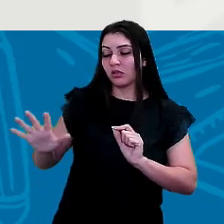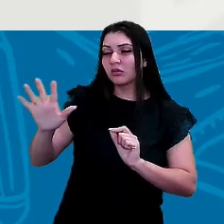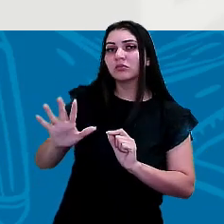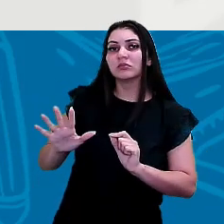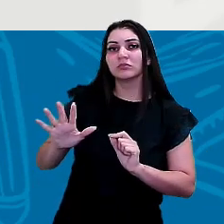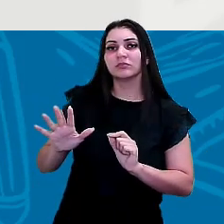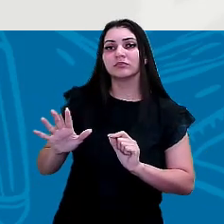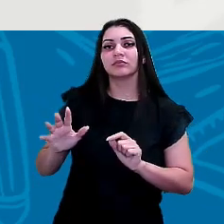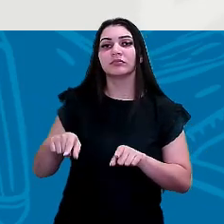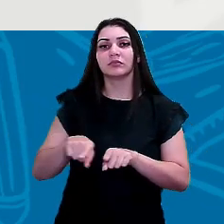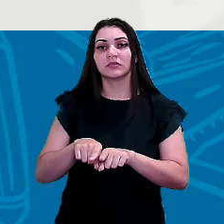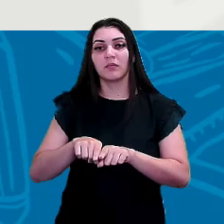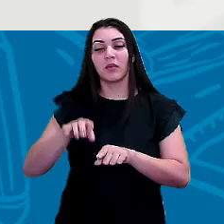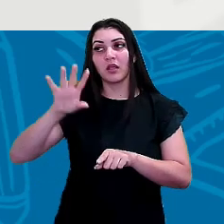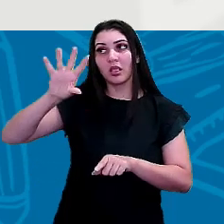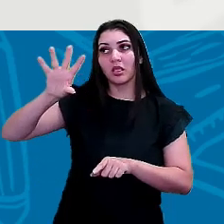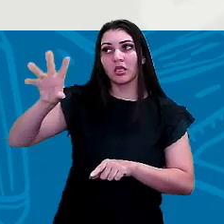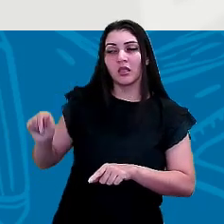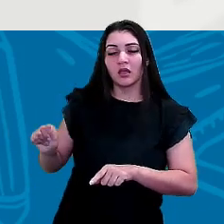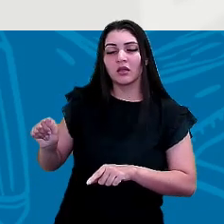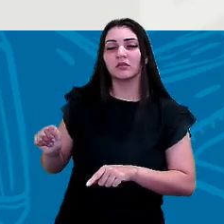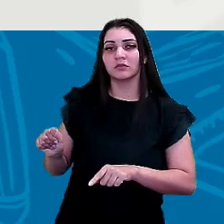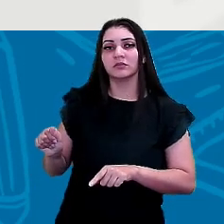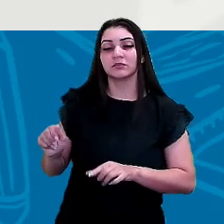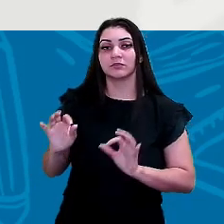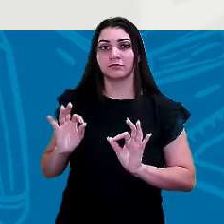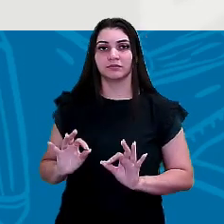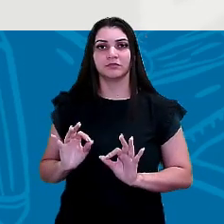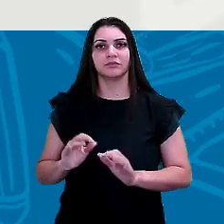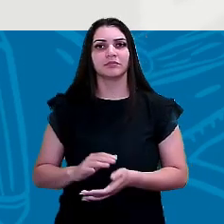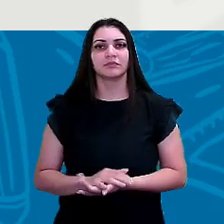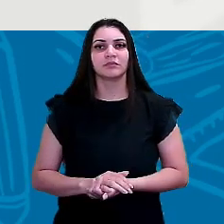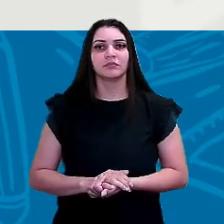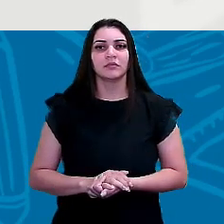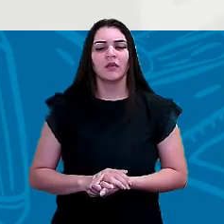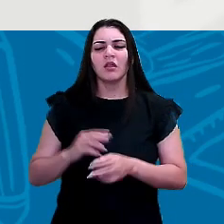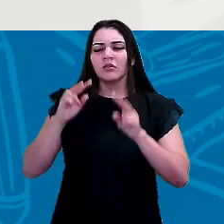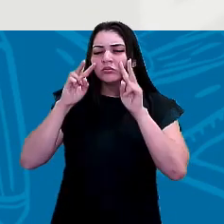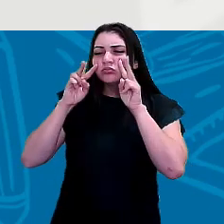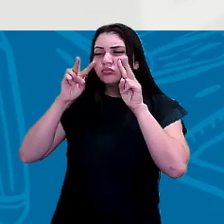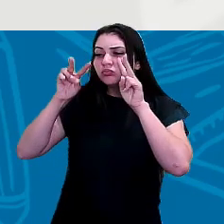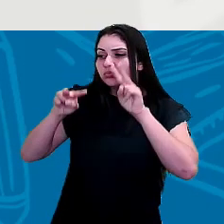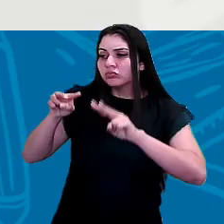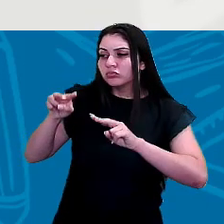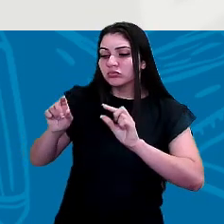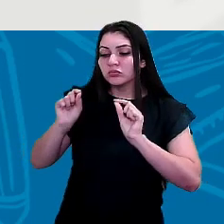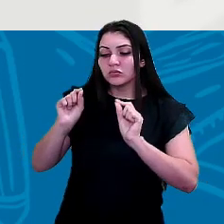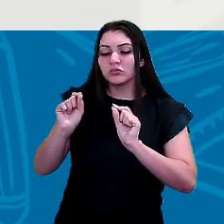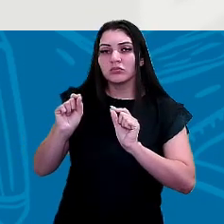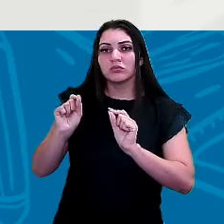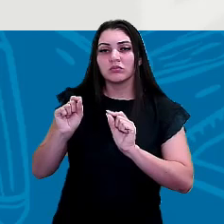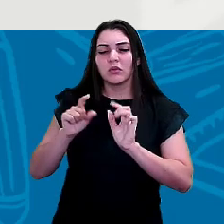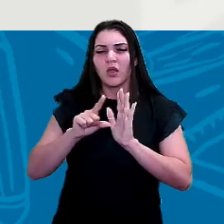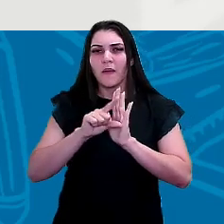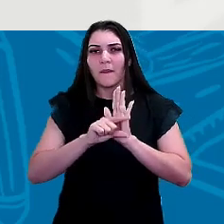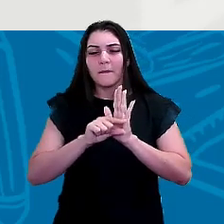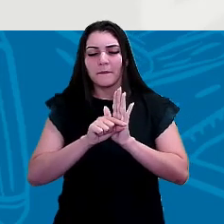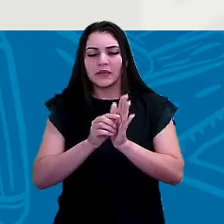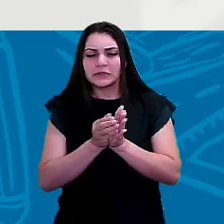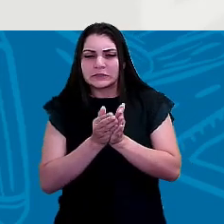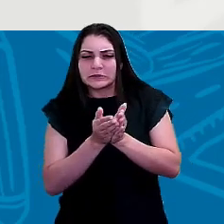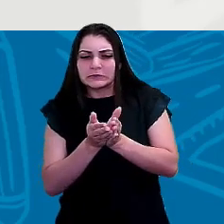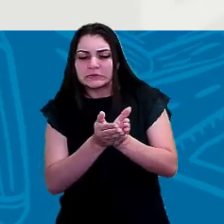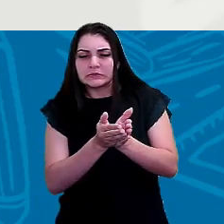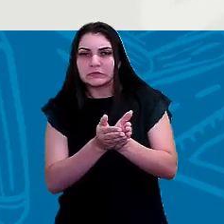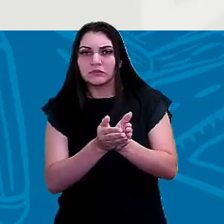e da África, o norte da África. E a gente observa uma pequena passagem ali no